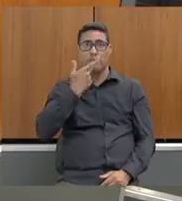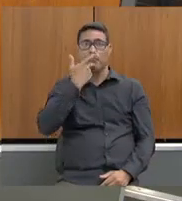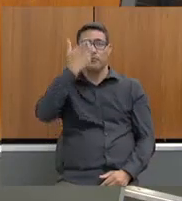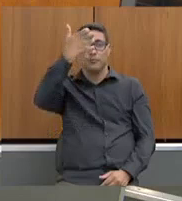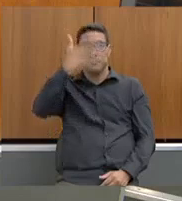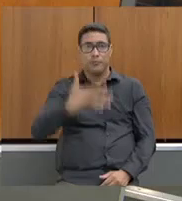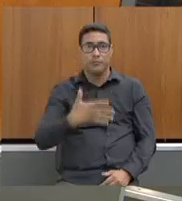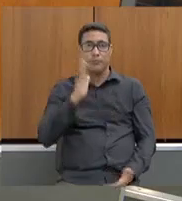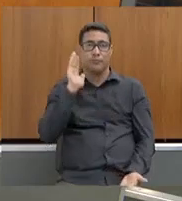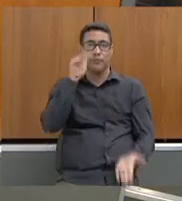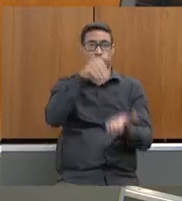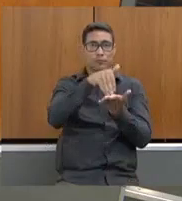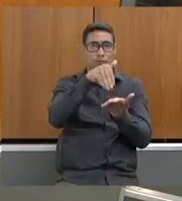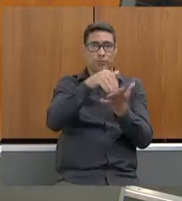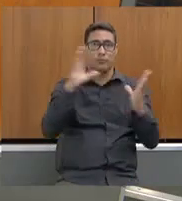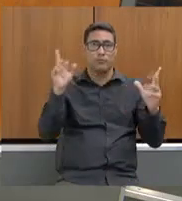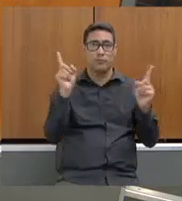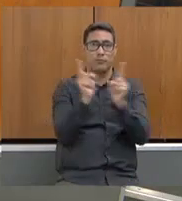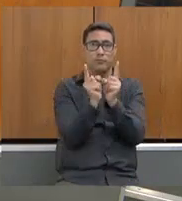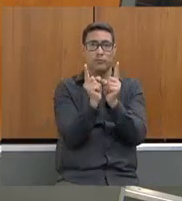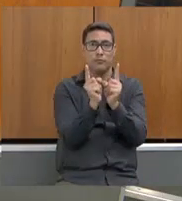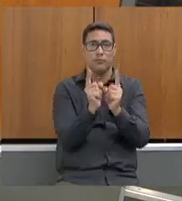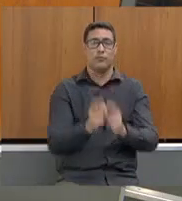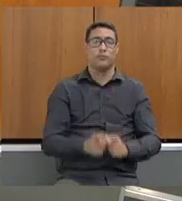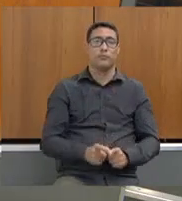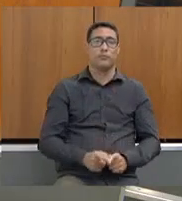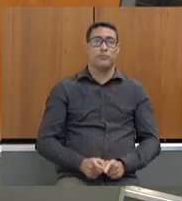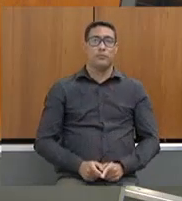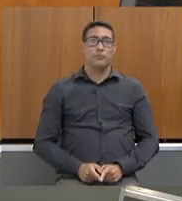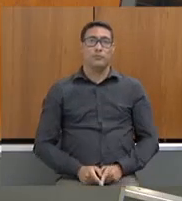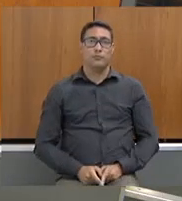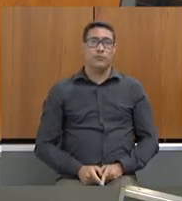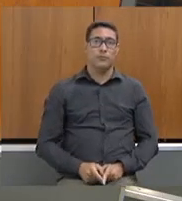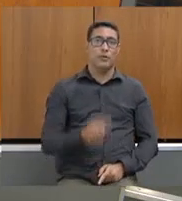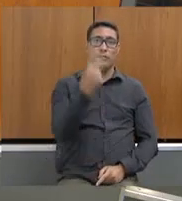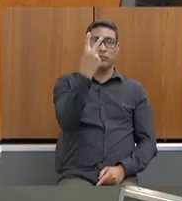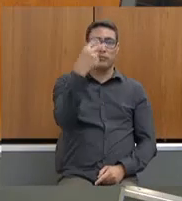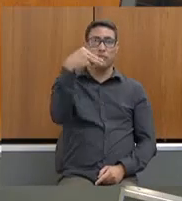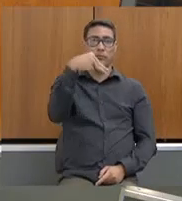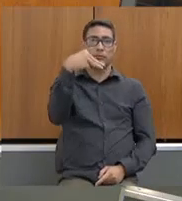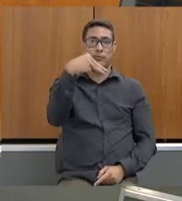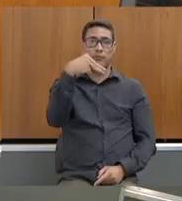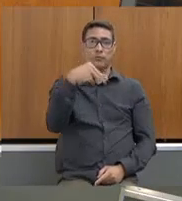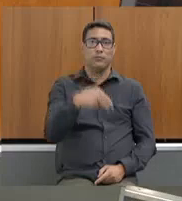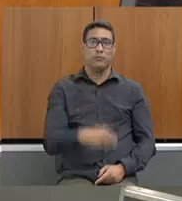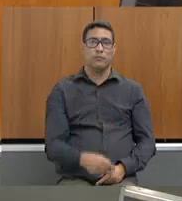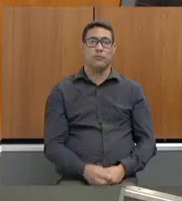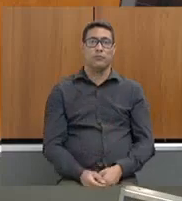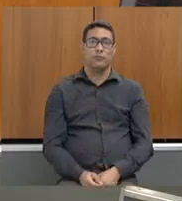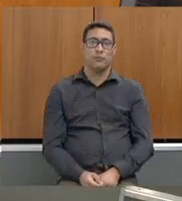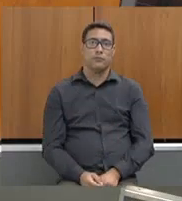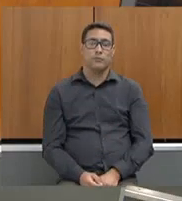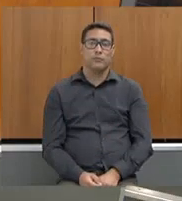considerações finais dentro do prazo. Quantos minutos, deputada? Dois. Dois.